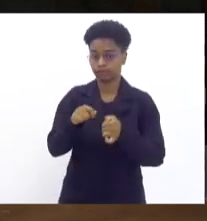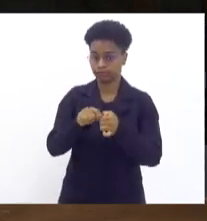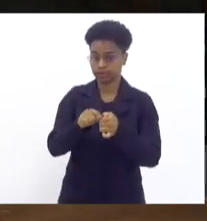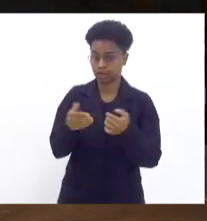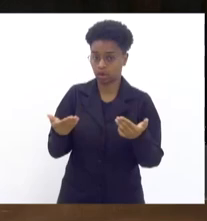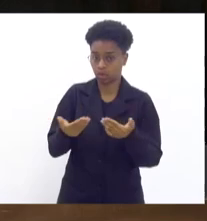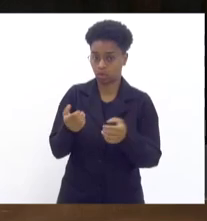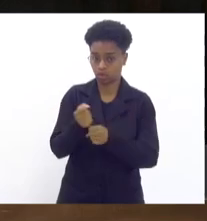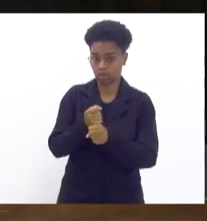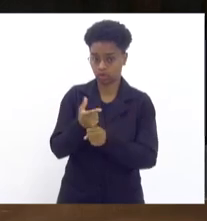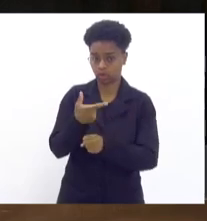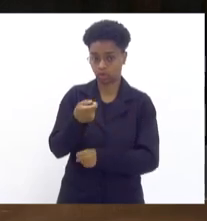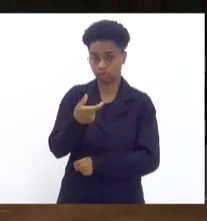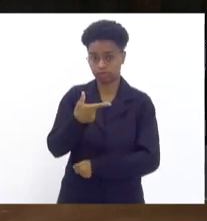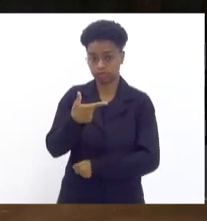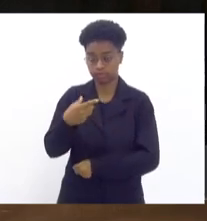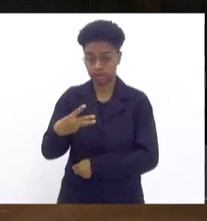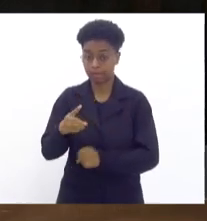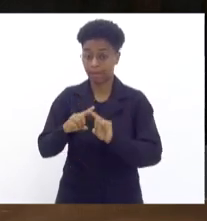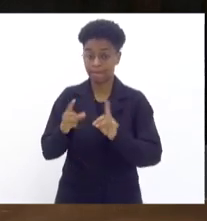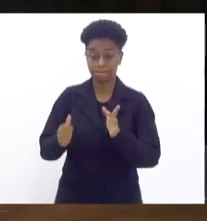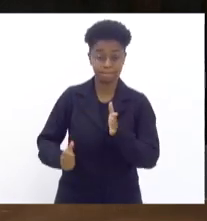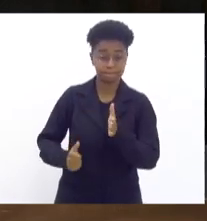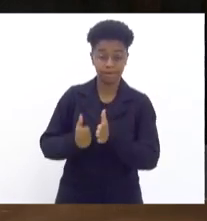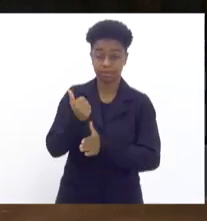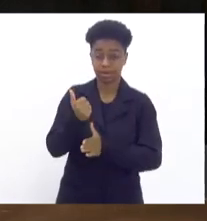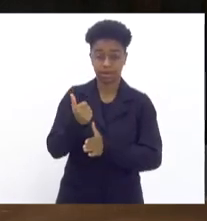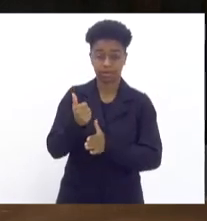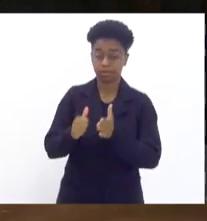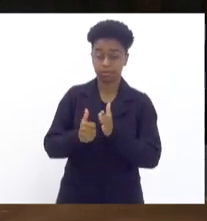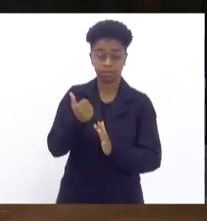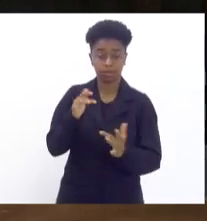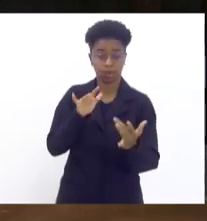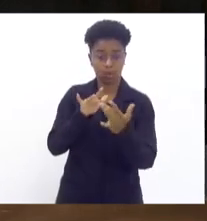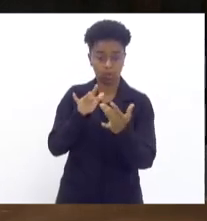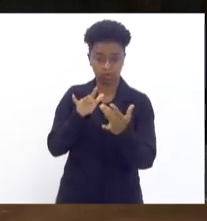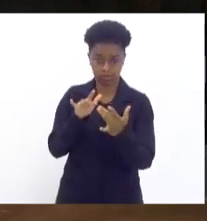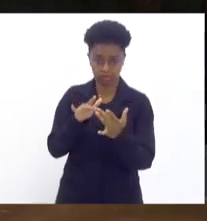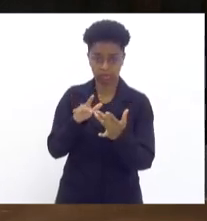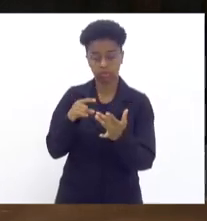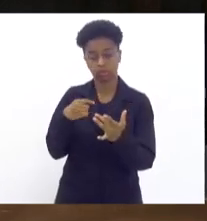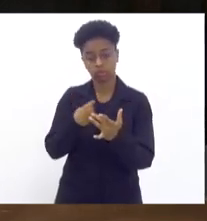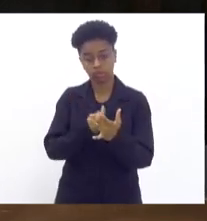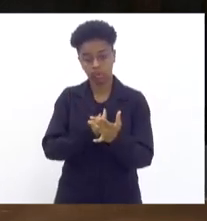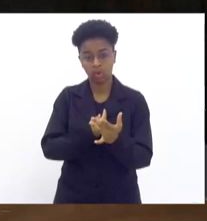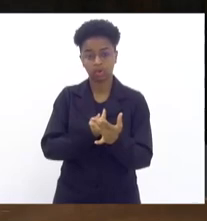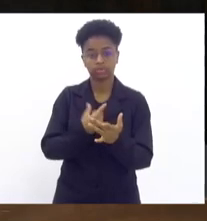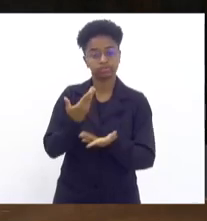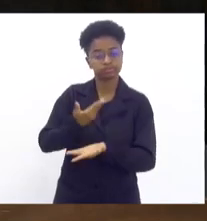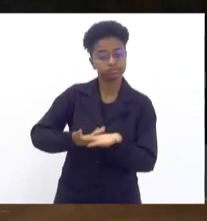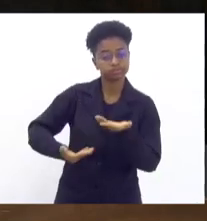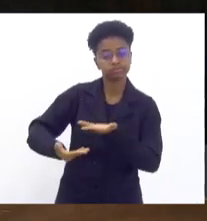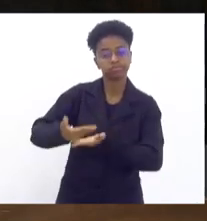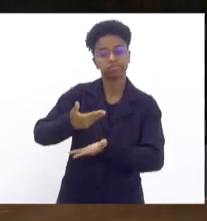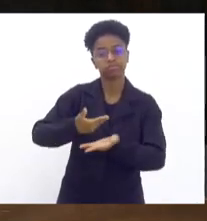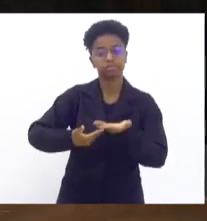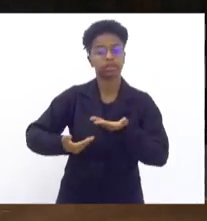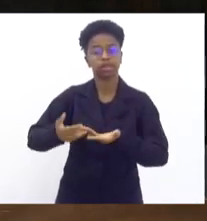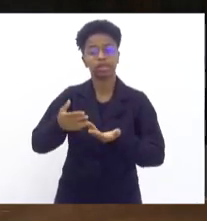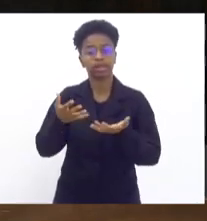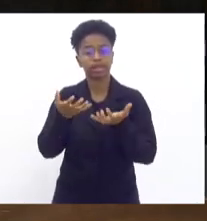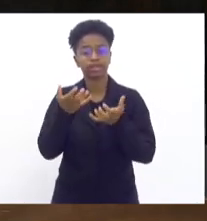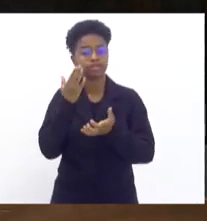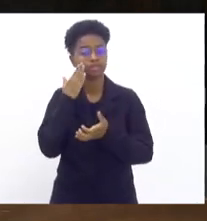este ano e é a primeira. É apenas um primeiro contato onde nós estamos ouvindo as autoridades que aqui estão